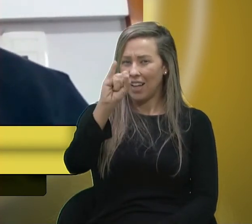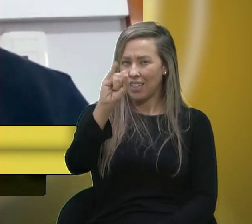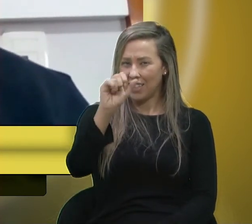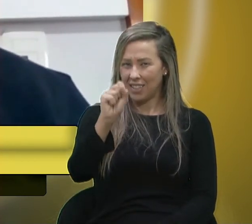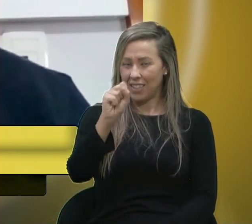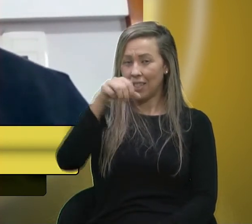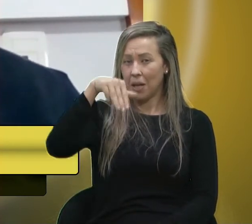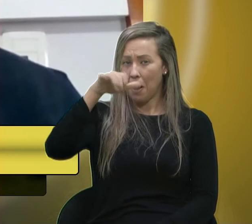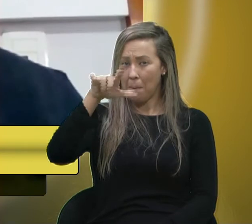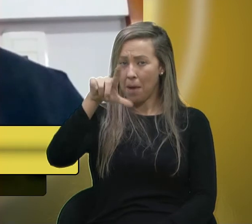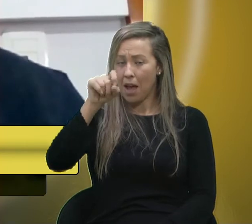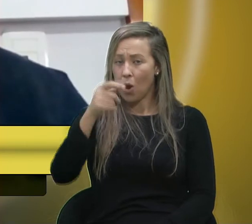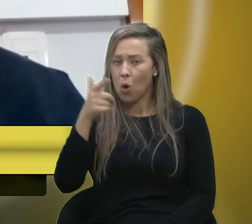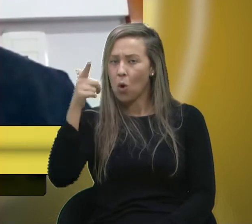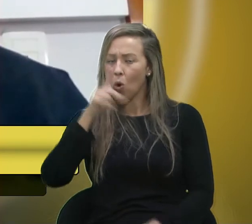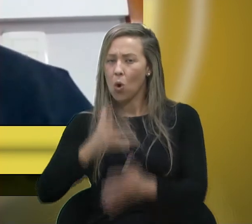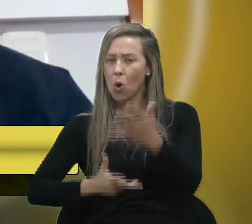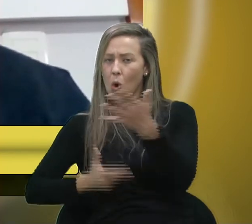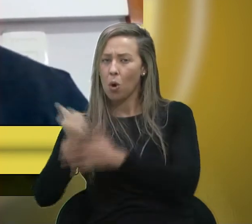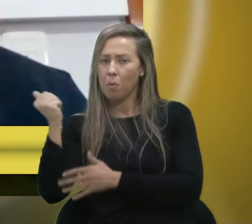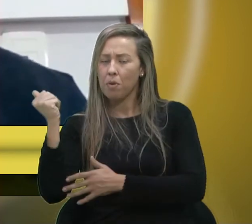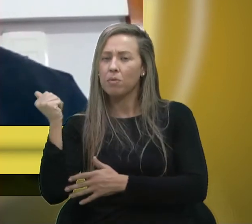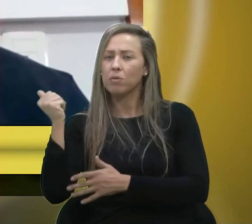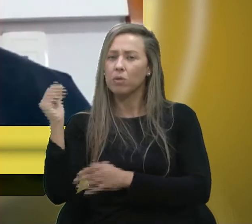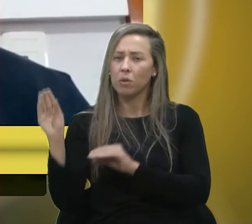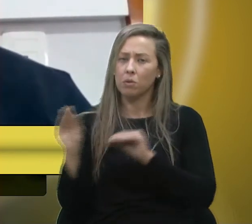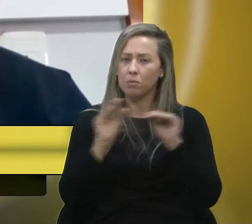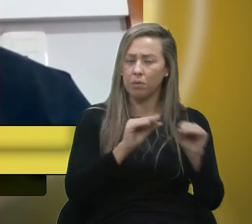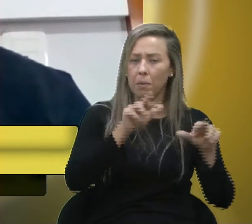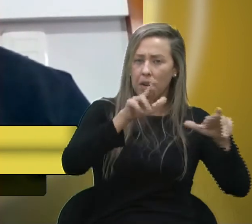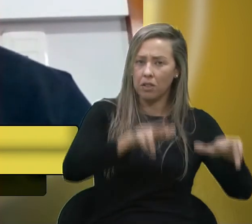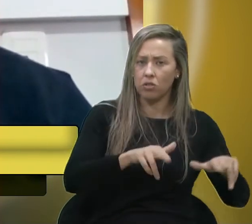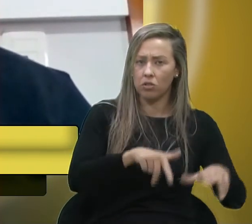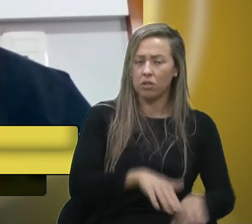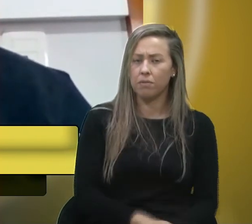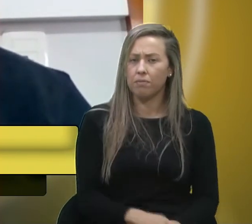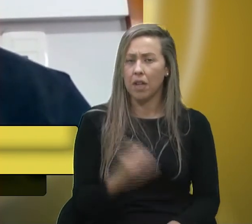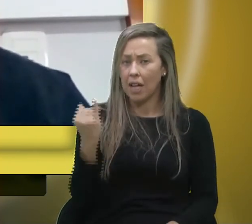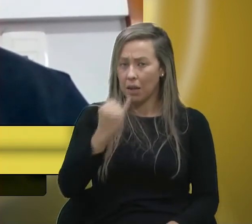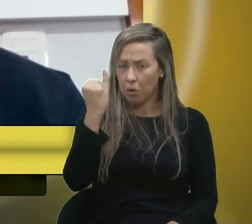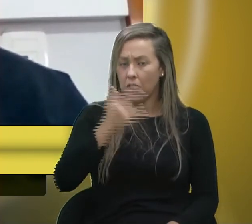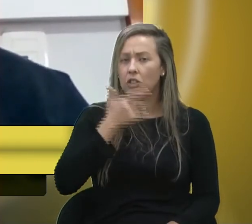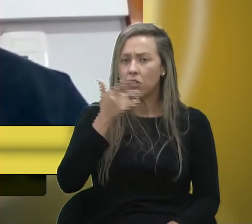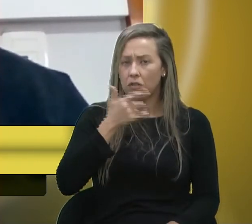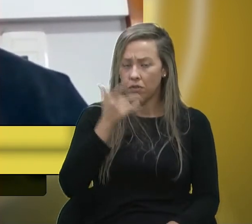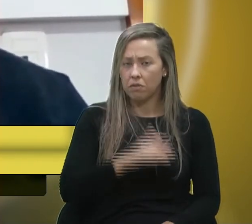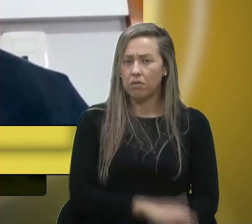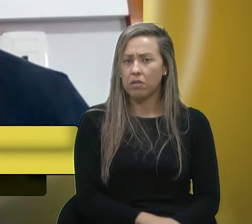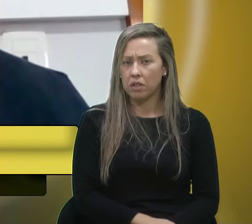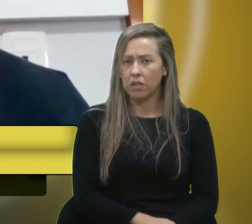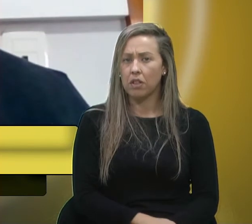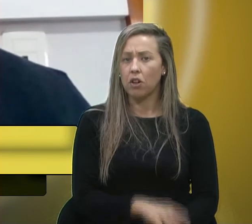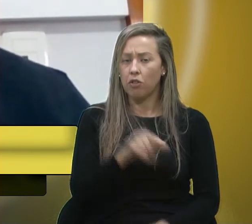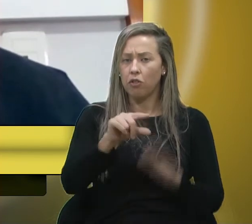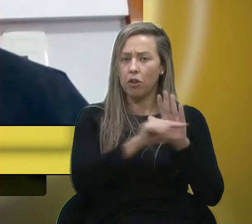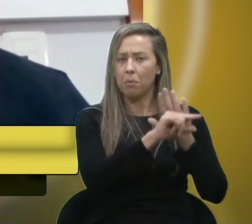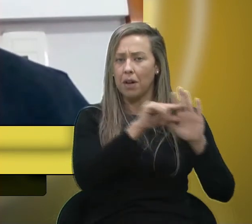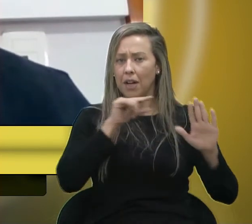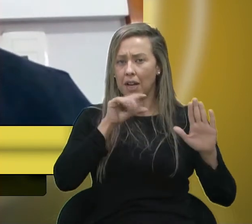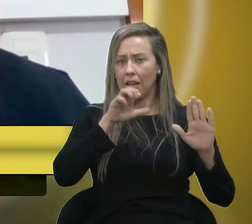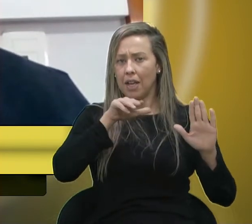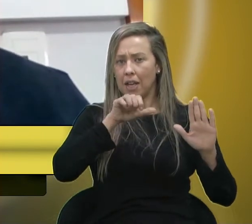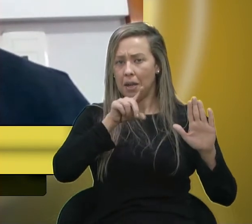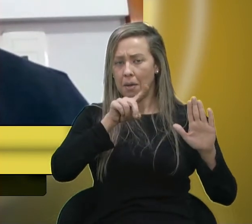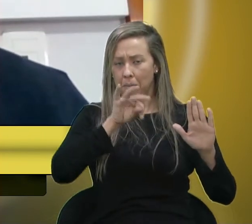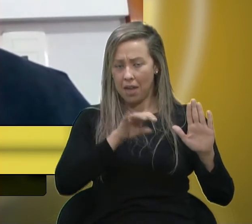trazer uma máquina motodenivoradora para aquela região. Então, é importante dizer isso, que uma motodenivoradora foi uma emenda do